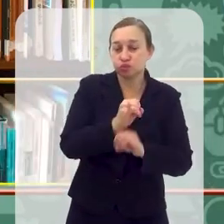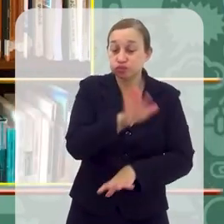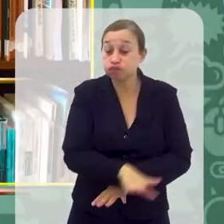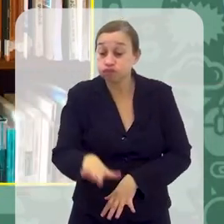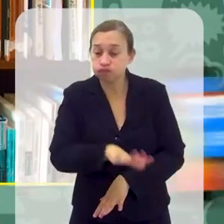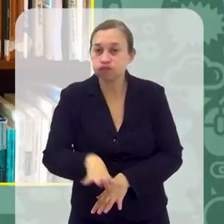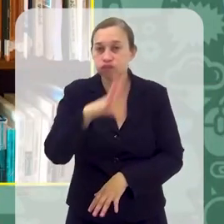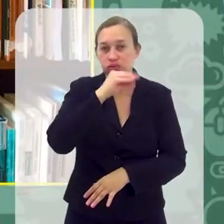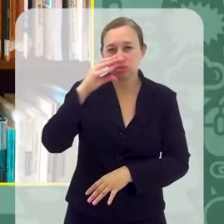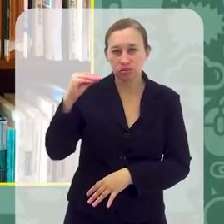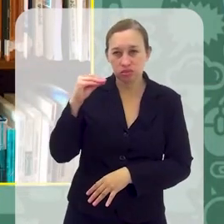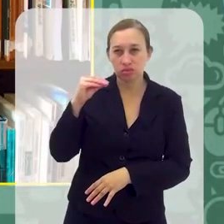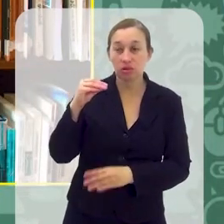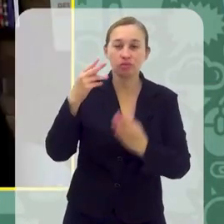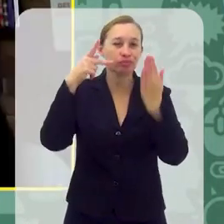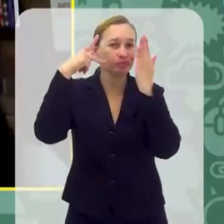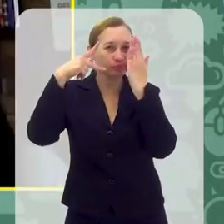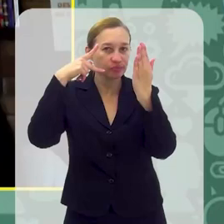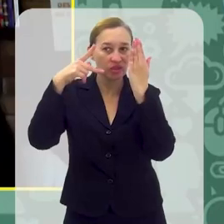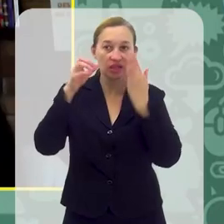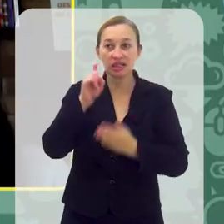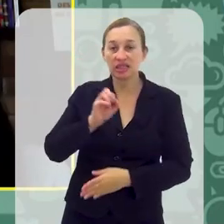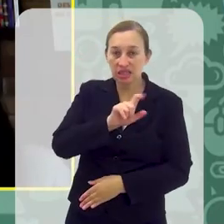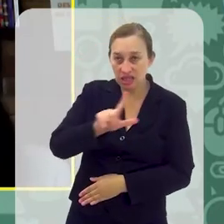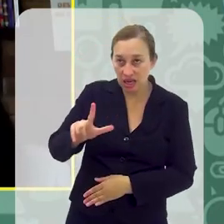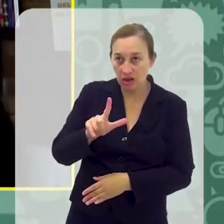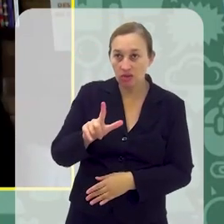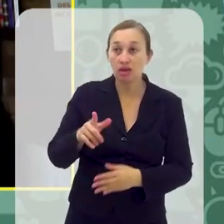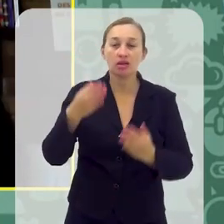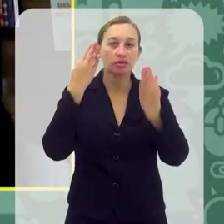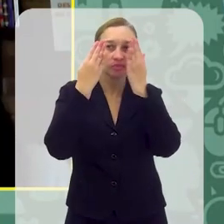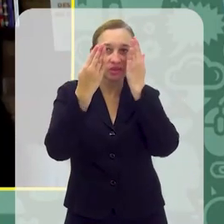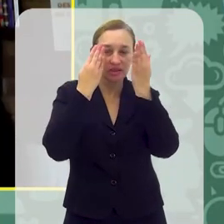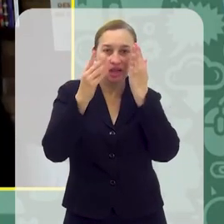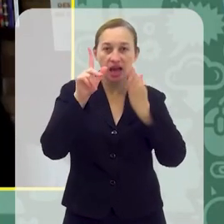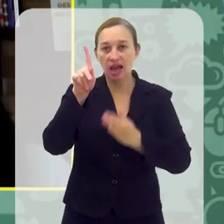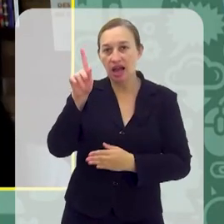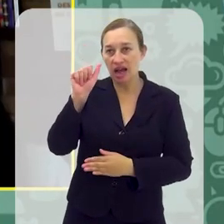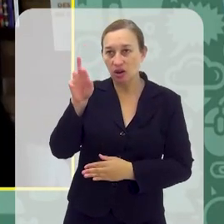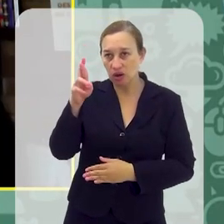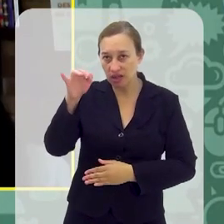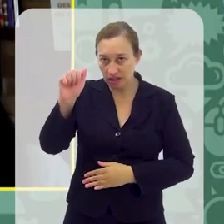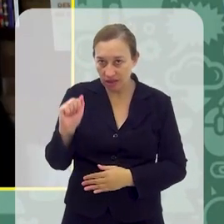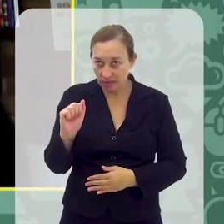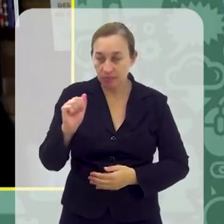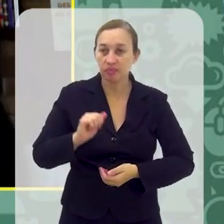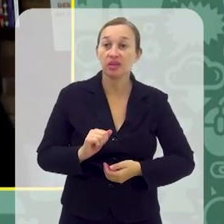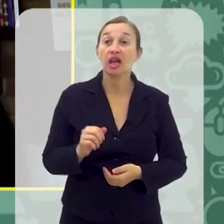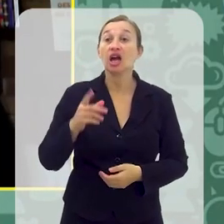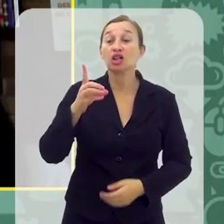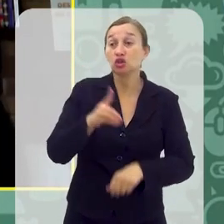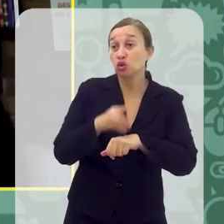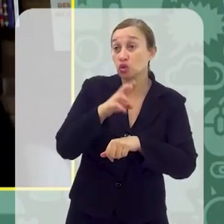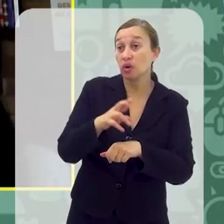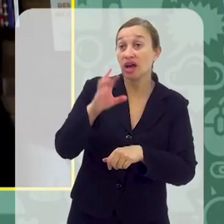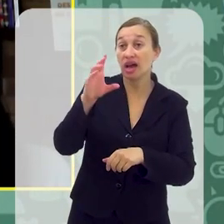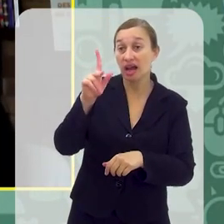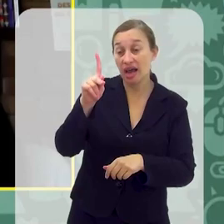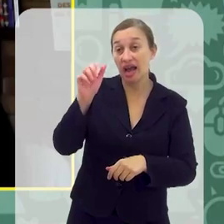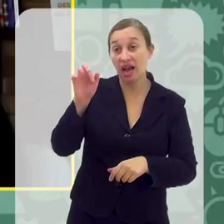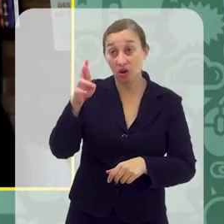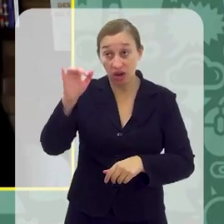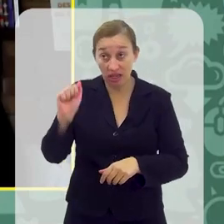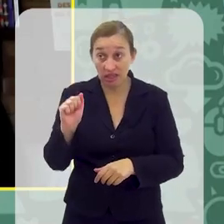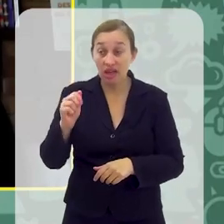crianças e adolescentes com o psiquiatra Daniel Barros e a psicóloga Carolina Bartolomeu. Doutora Carolina,